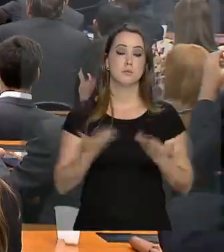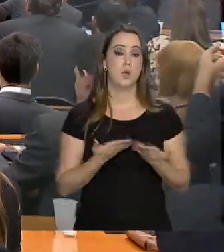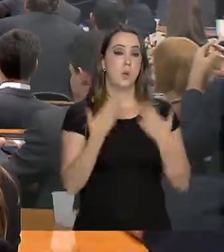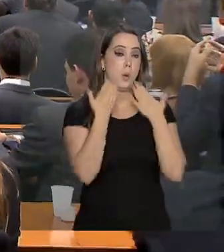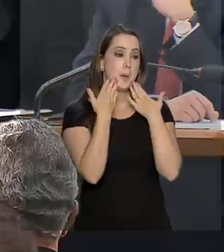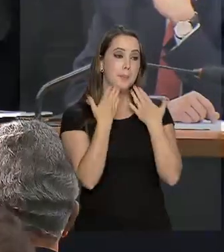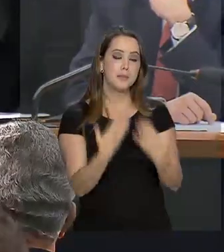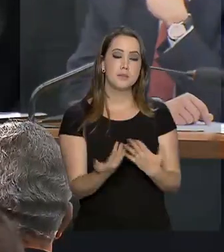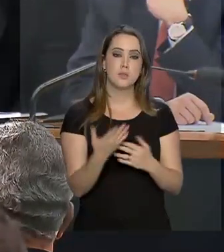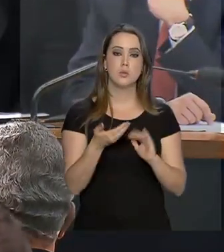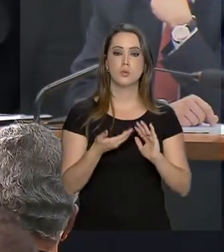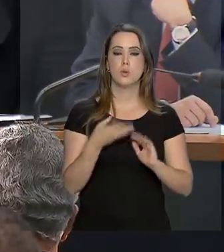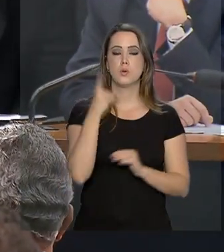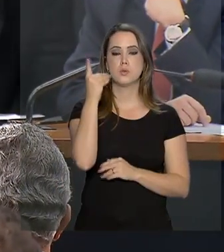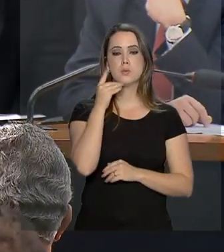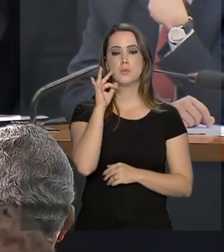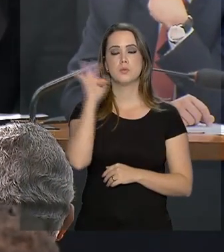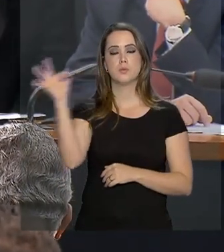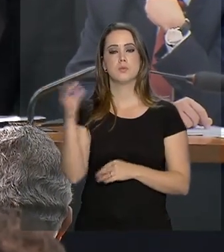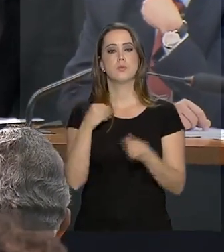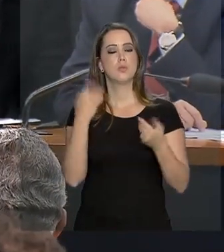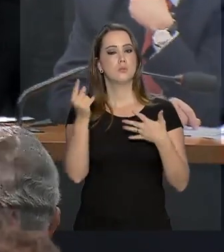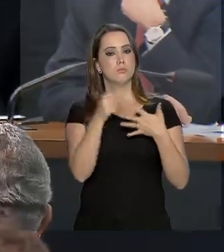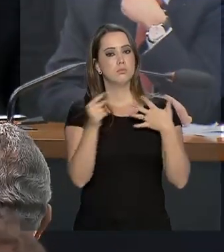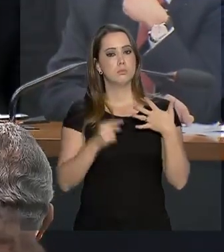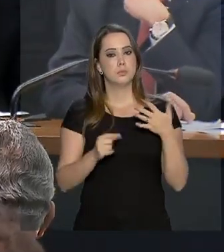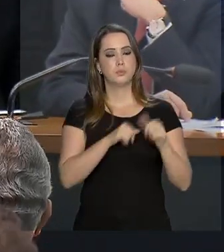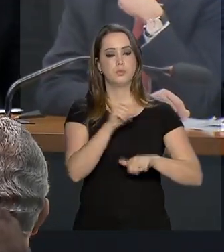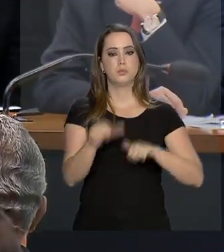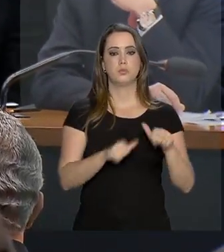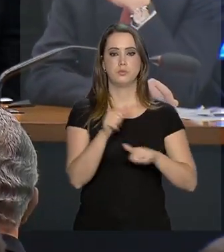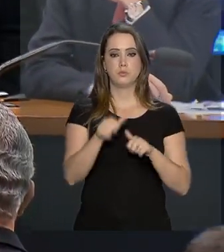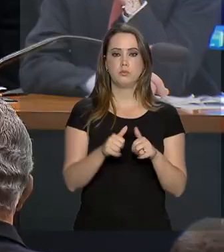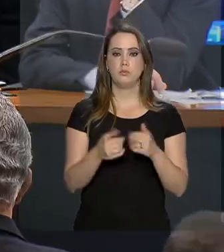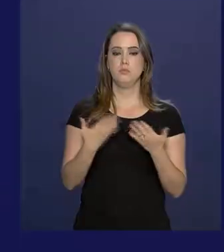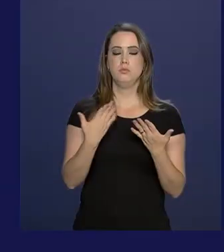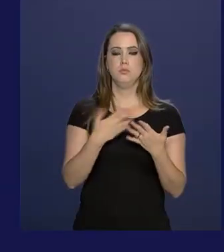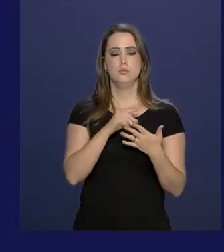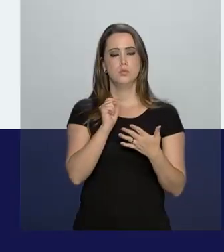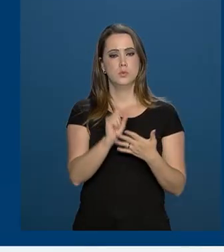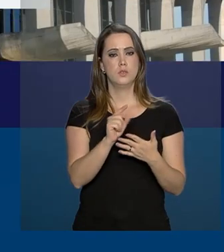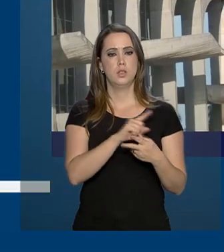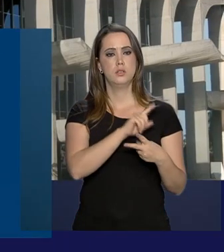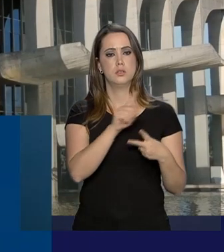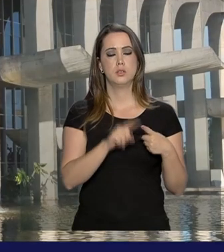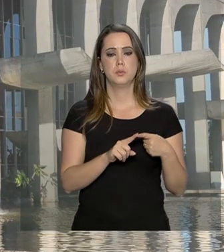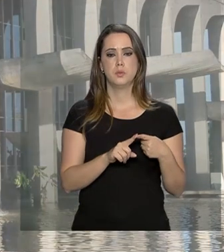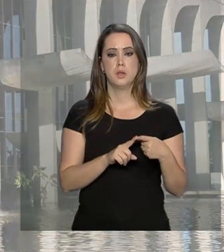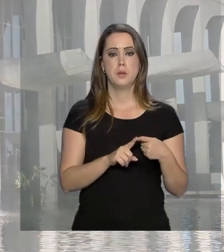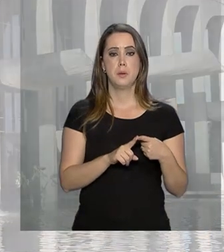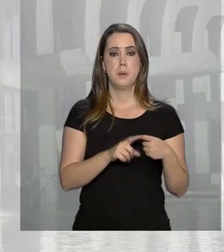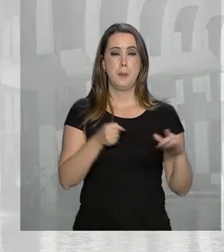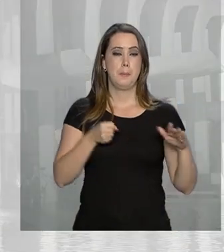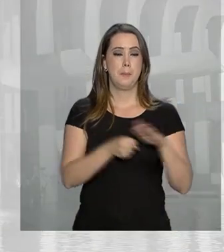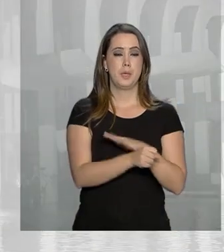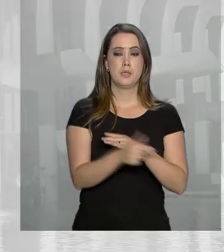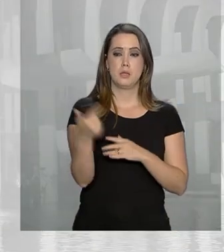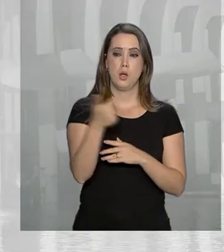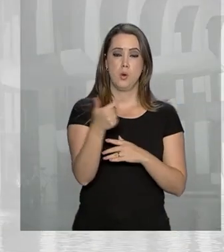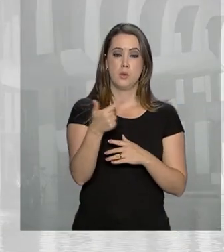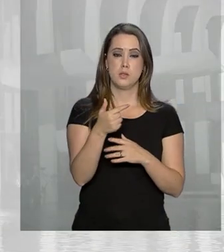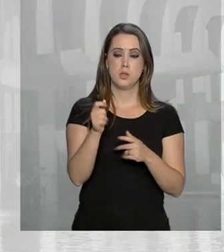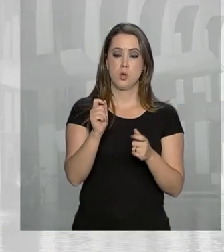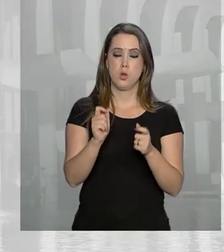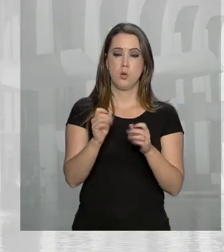apresentou aos deputados federais as principais mudanças da medida, entre elas prisão em segunda instância,